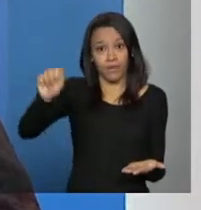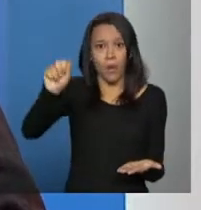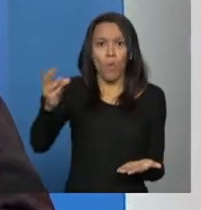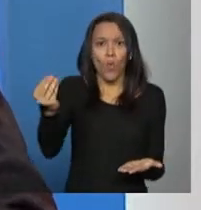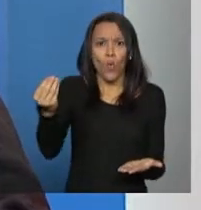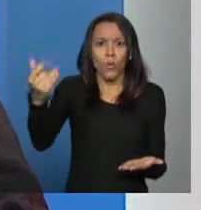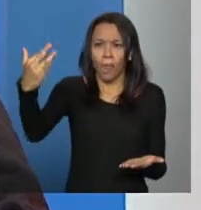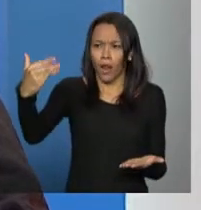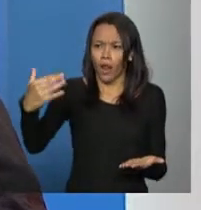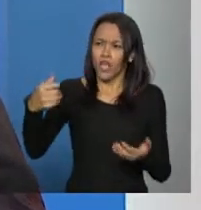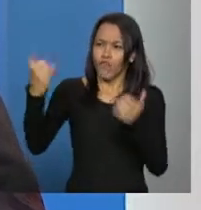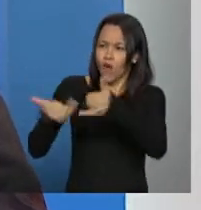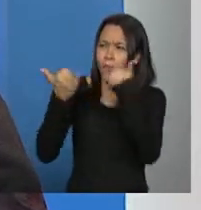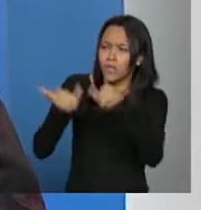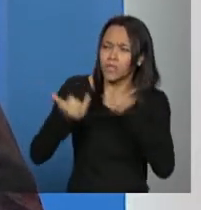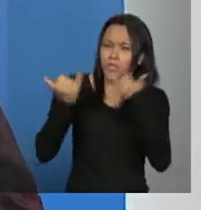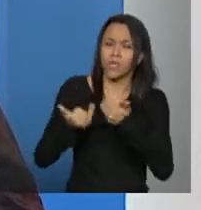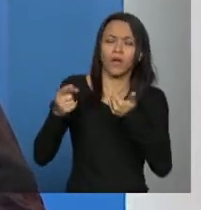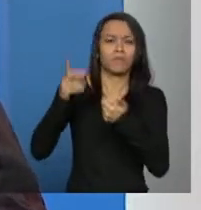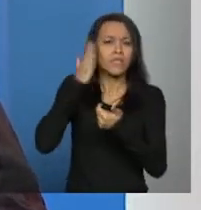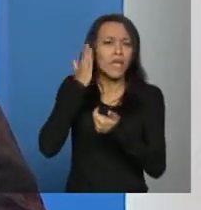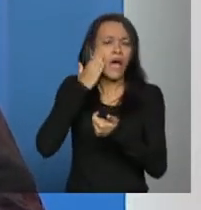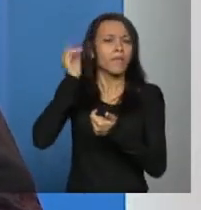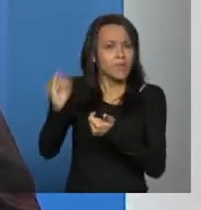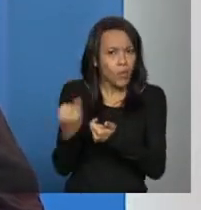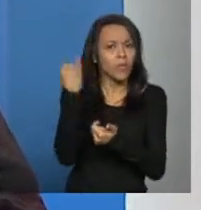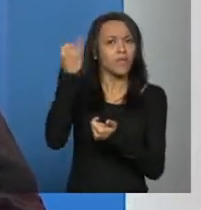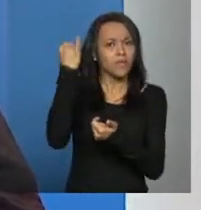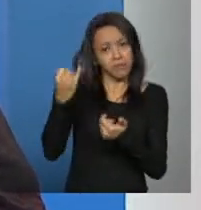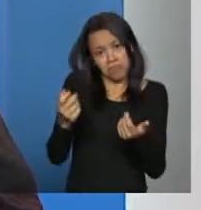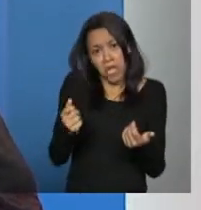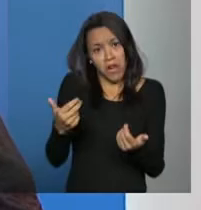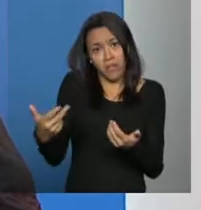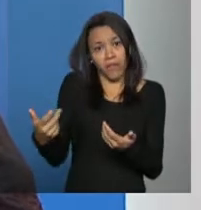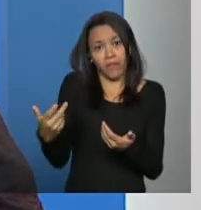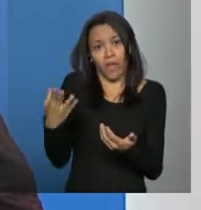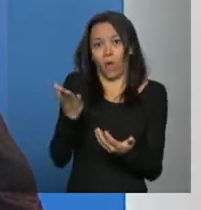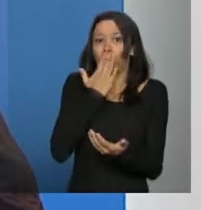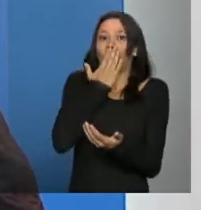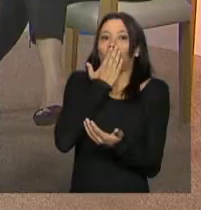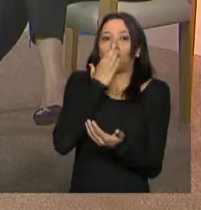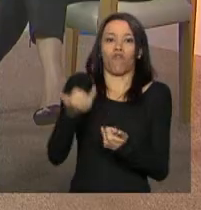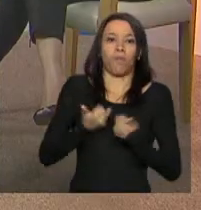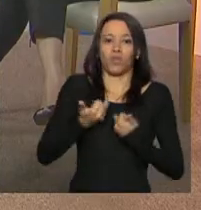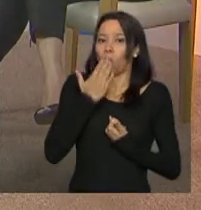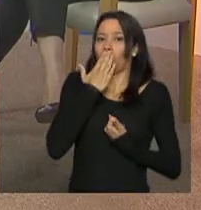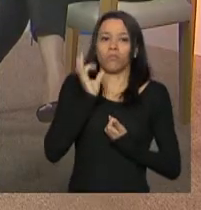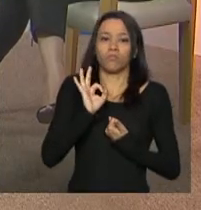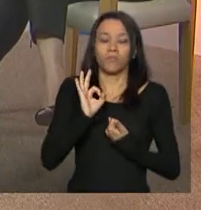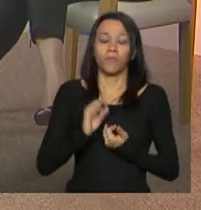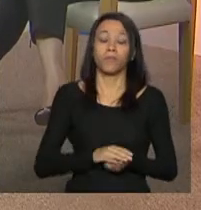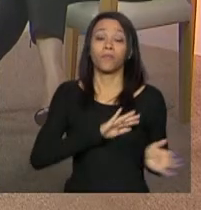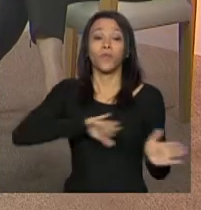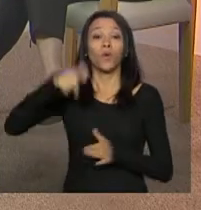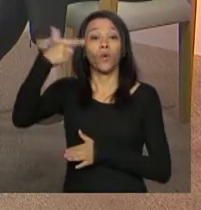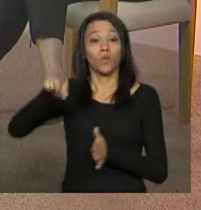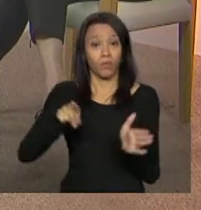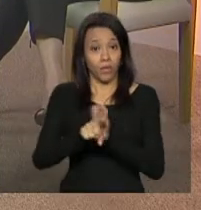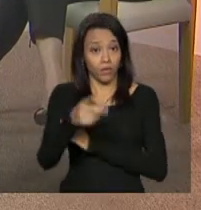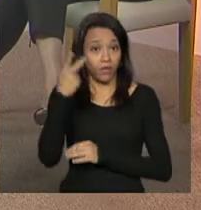bastante informação e conhecimento da importância do cadastro ela não vai negar informações bom agora pergunta de Fortaleza Ceará